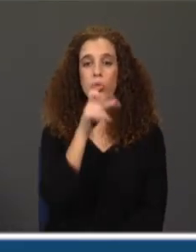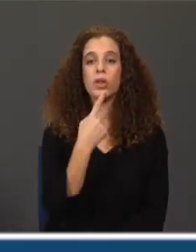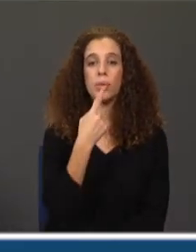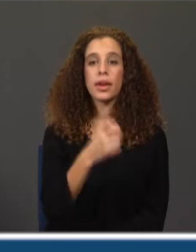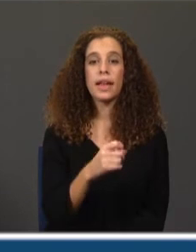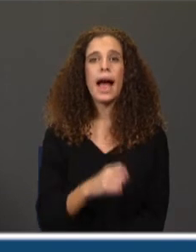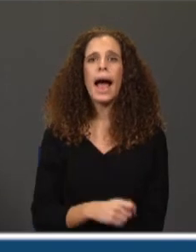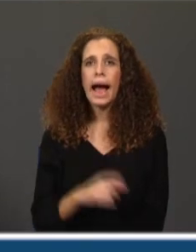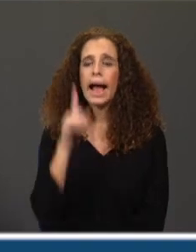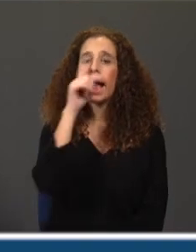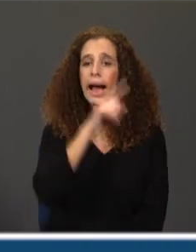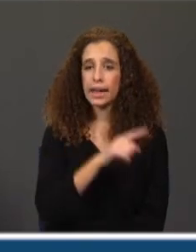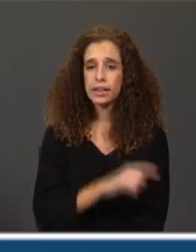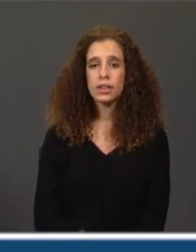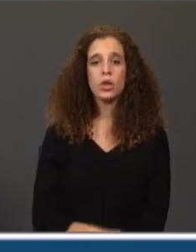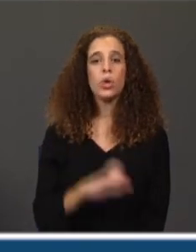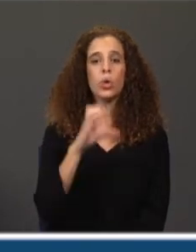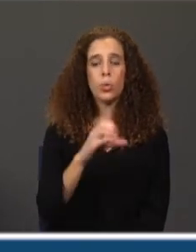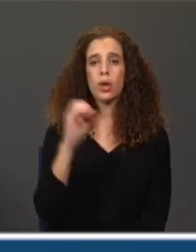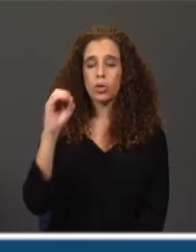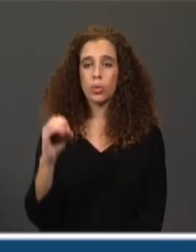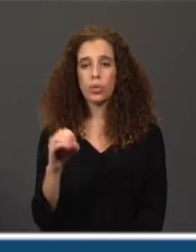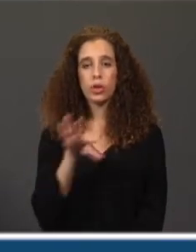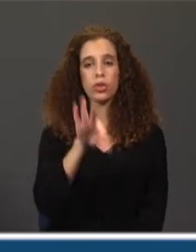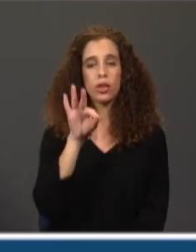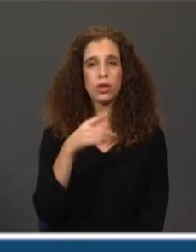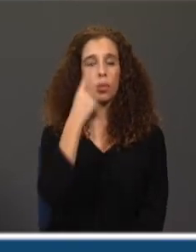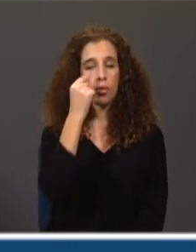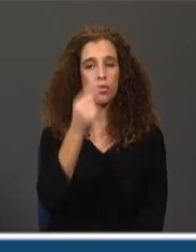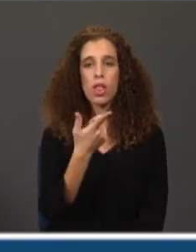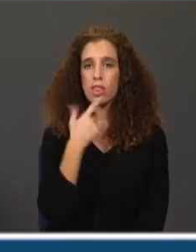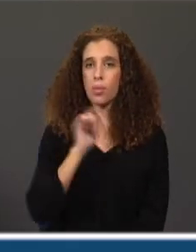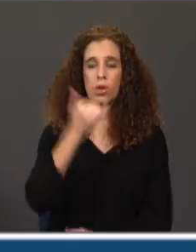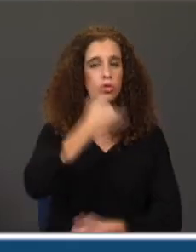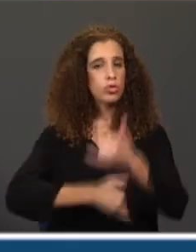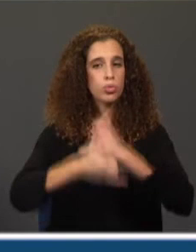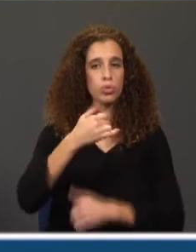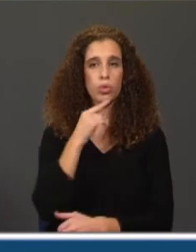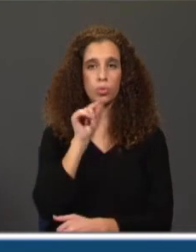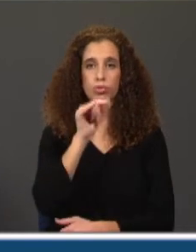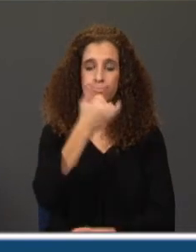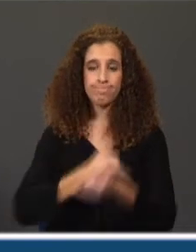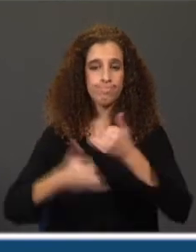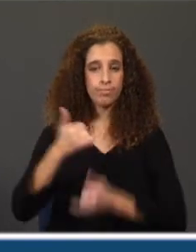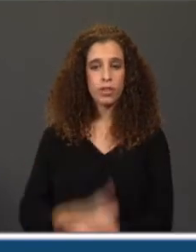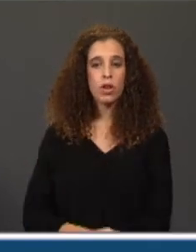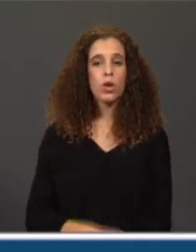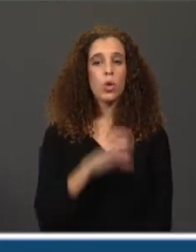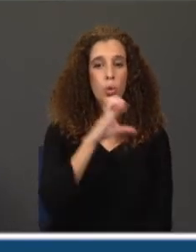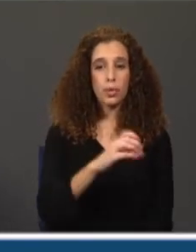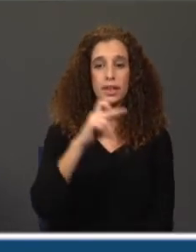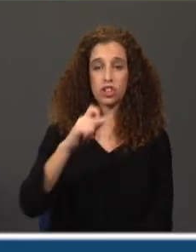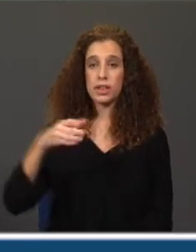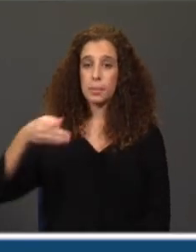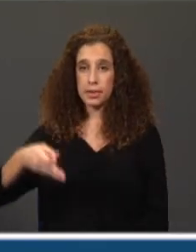pergunta a quem, o complemento oblíquo selecionado pelo verbo e que não pode ser substituído por pronomes pessoais, o complemento agente